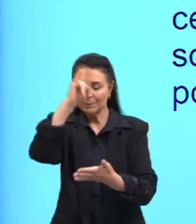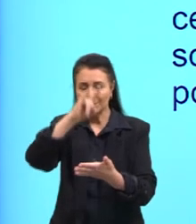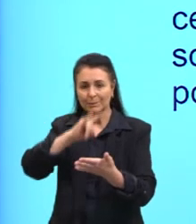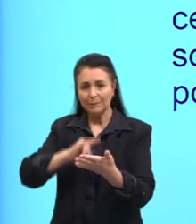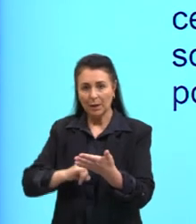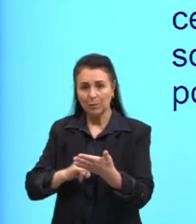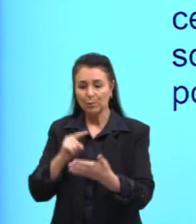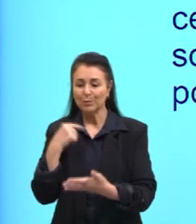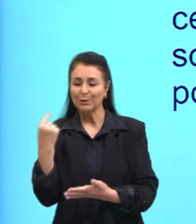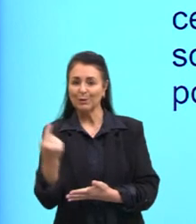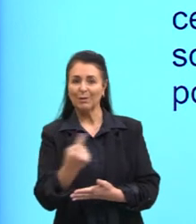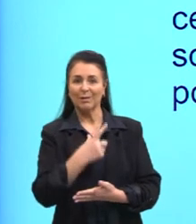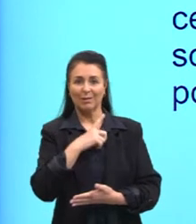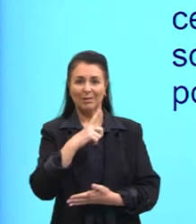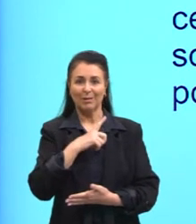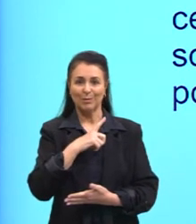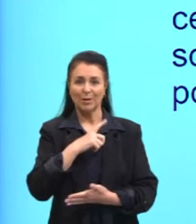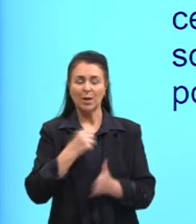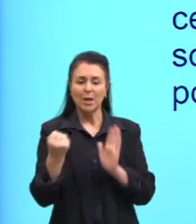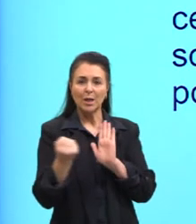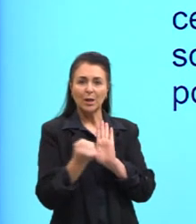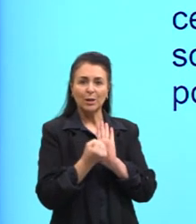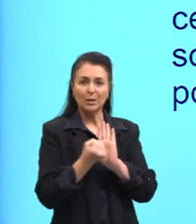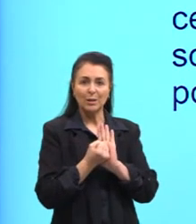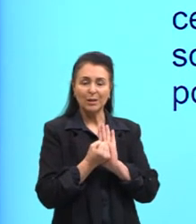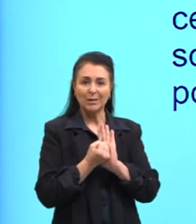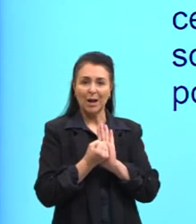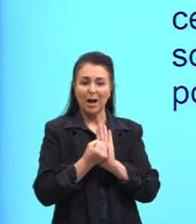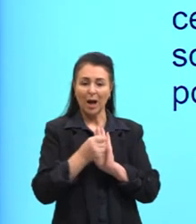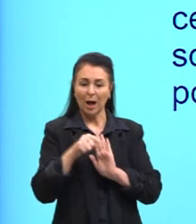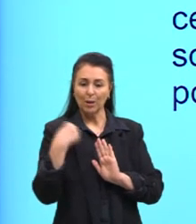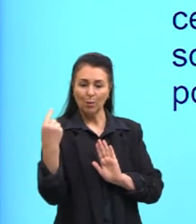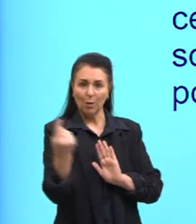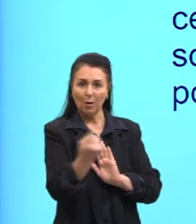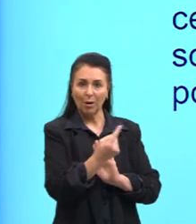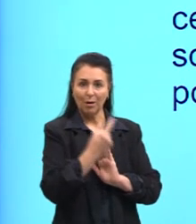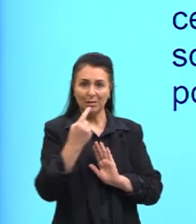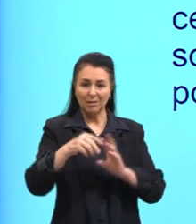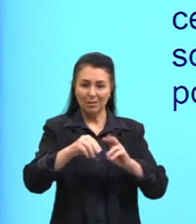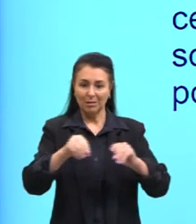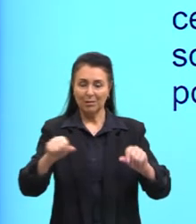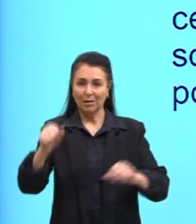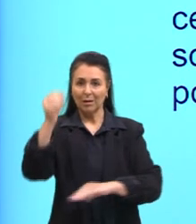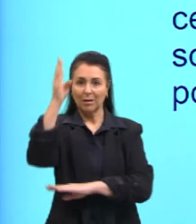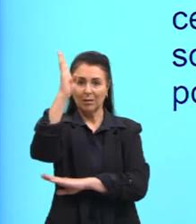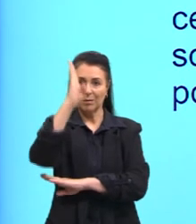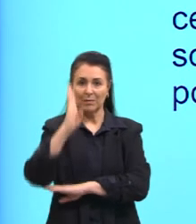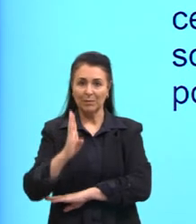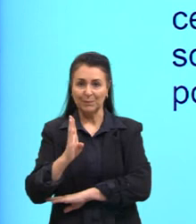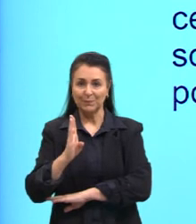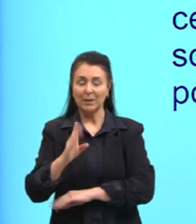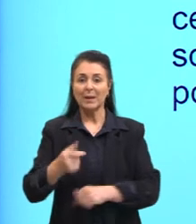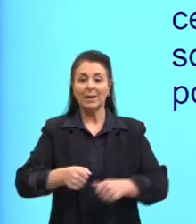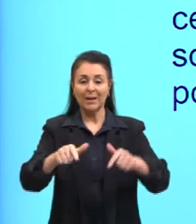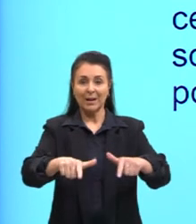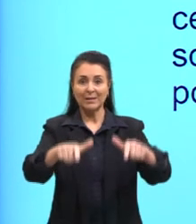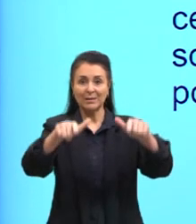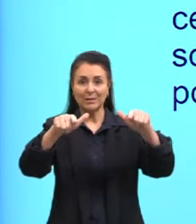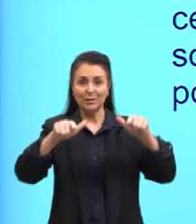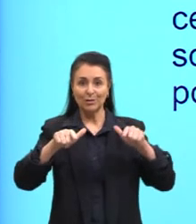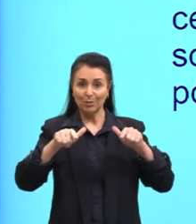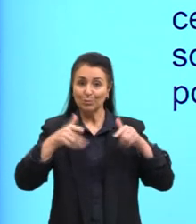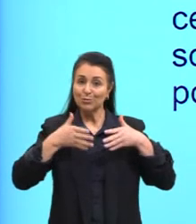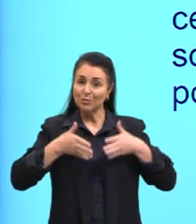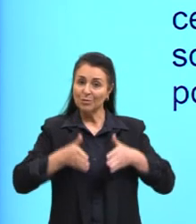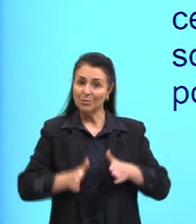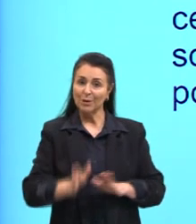que nós temos sobre a nossa terra do Brasil. Tanto que chamamos a carta de Peruvaz de Caminha de Certidão de Nascimento do Brasil.